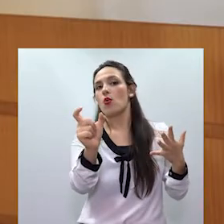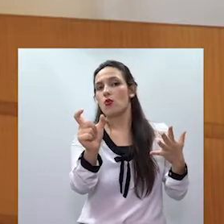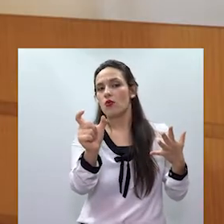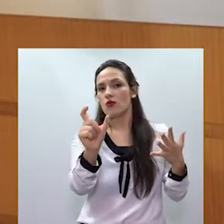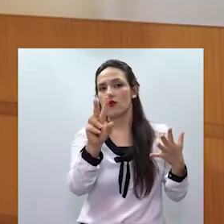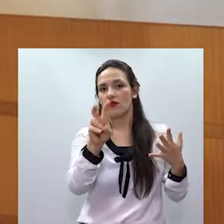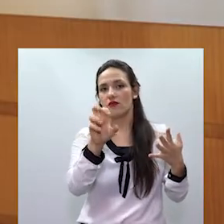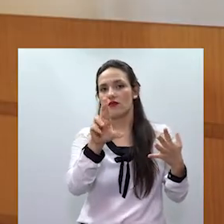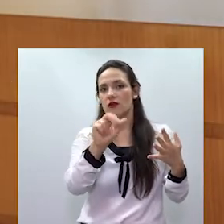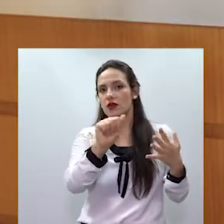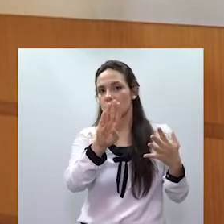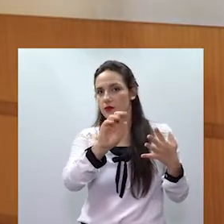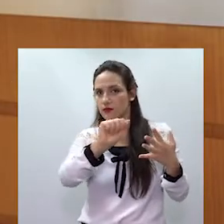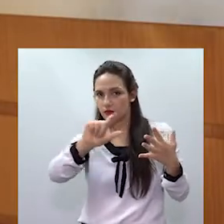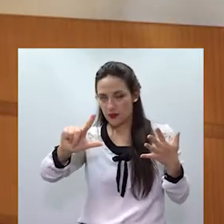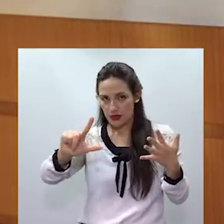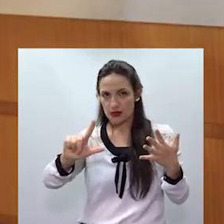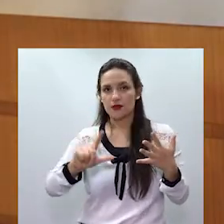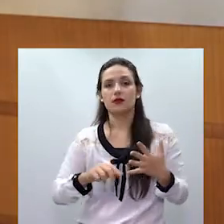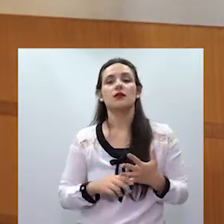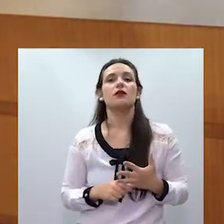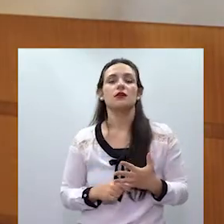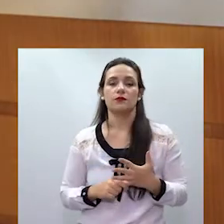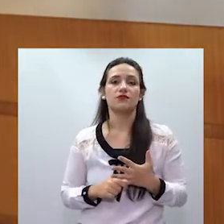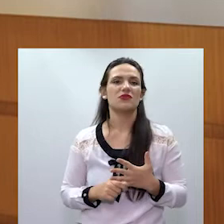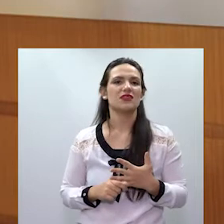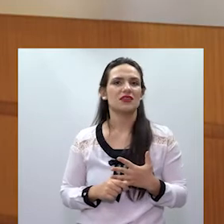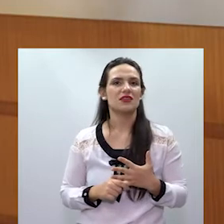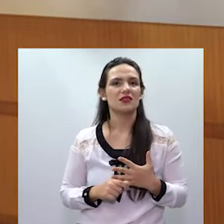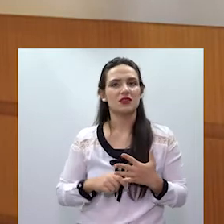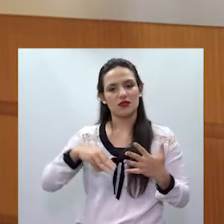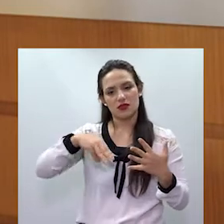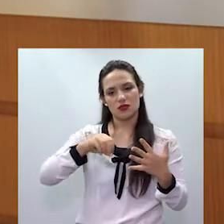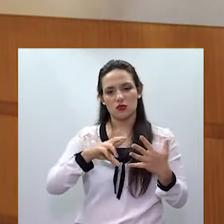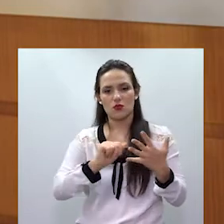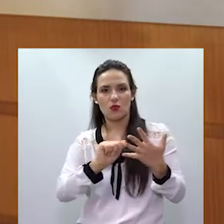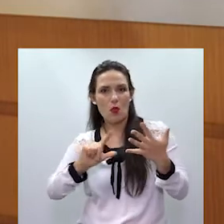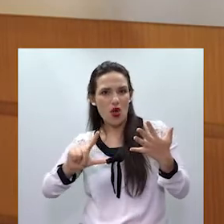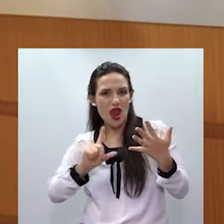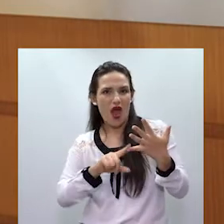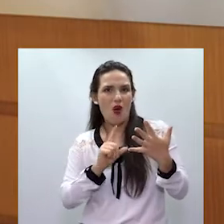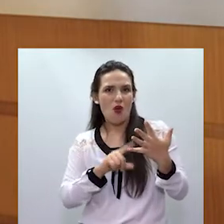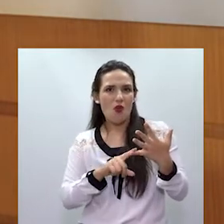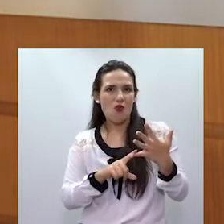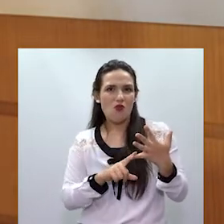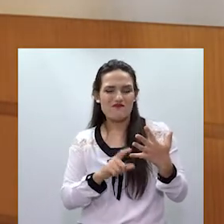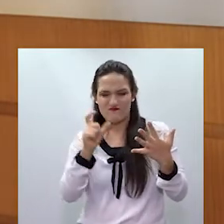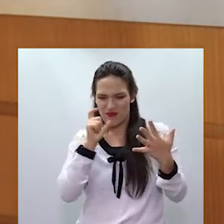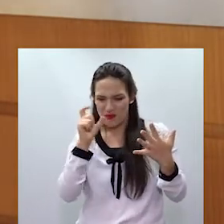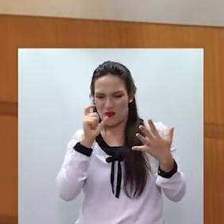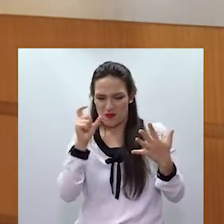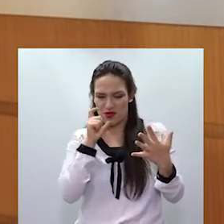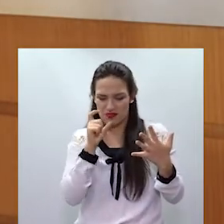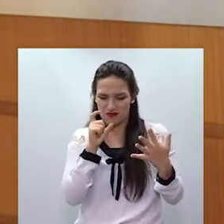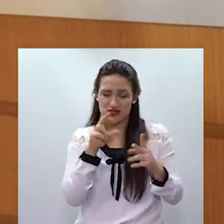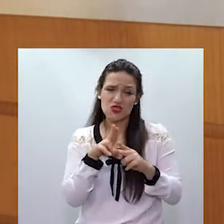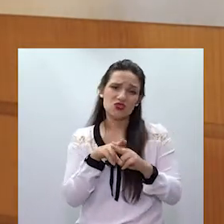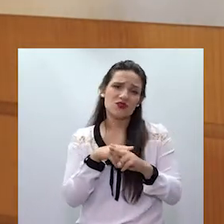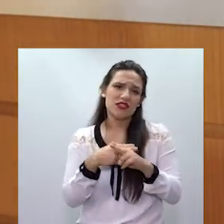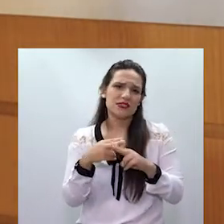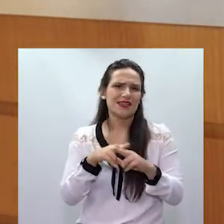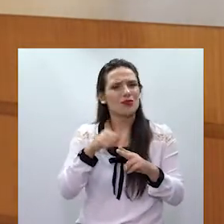psicológica, a moral também, que é essa violência às vezes mais